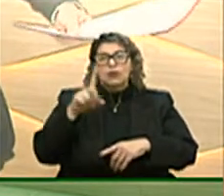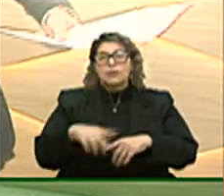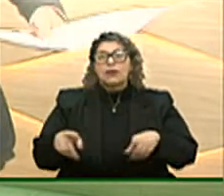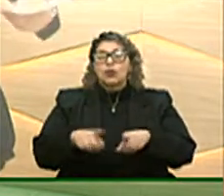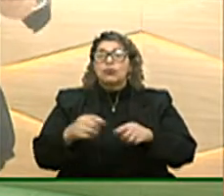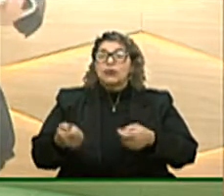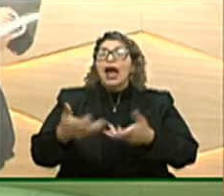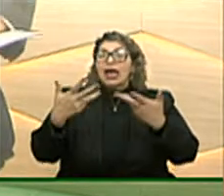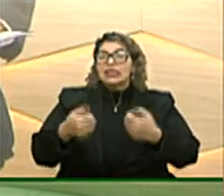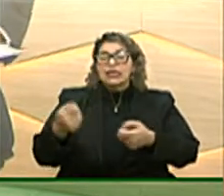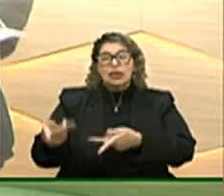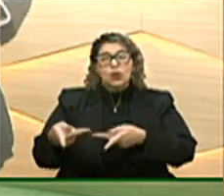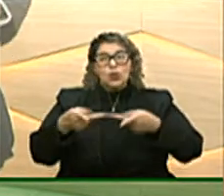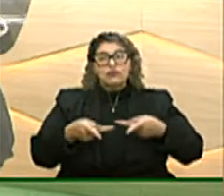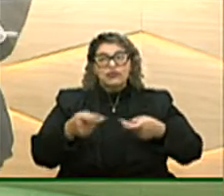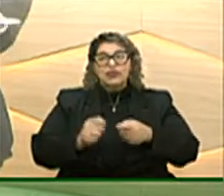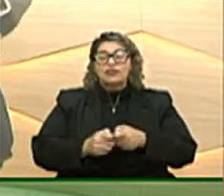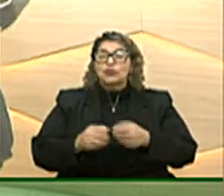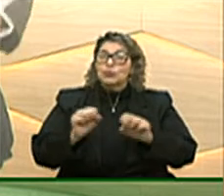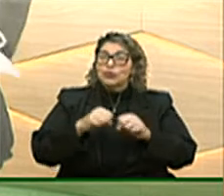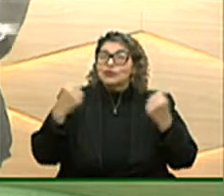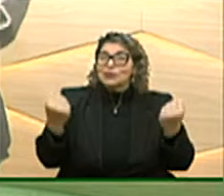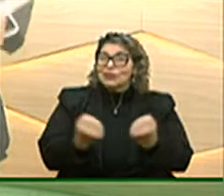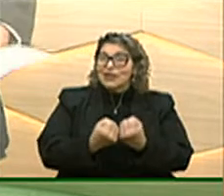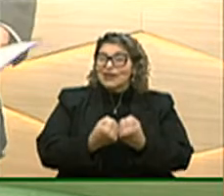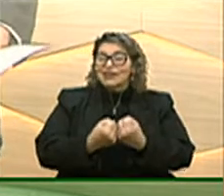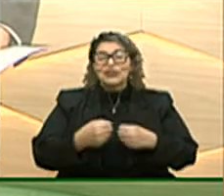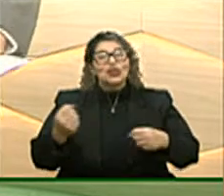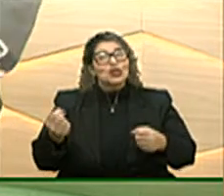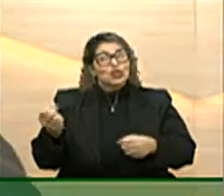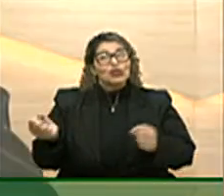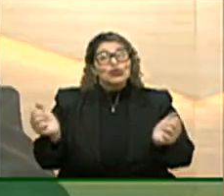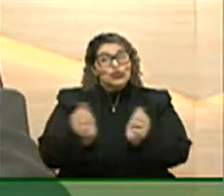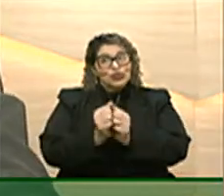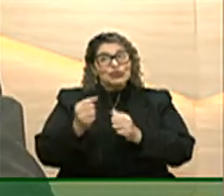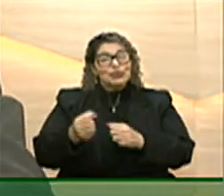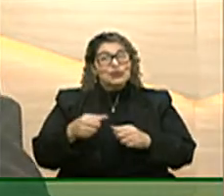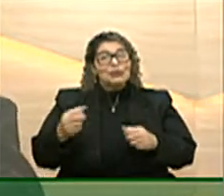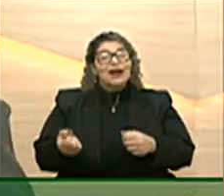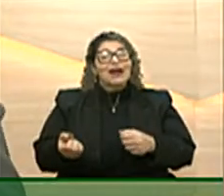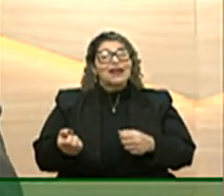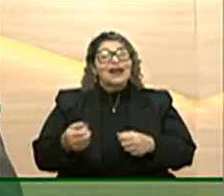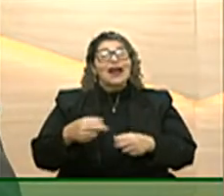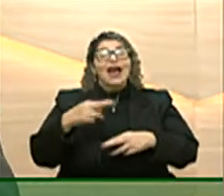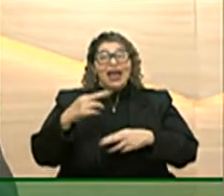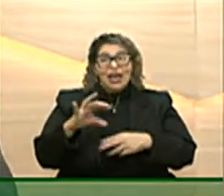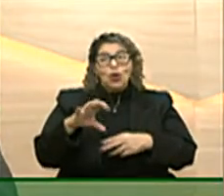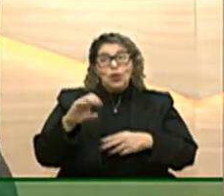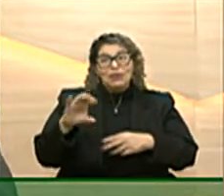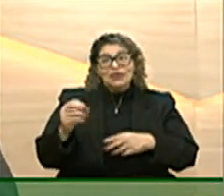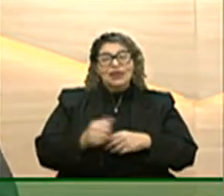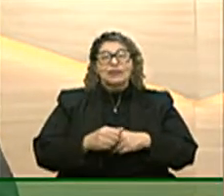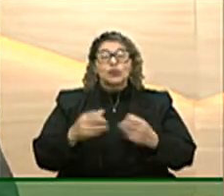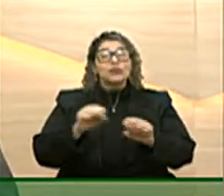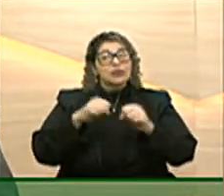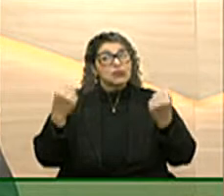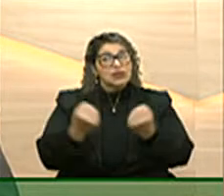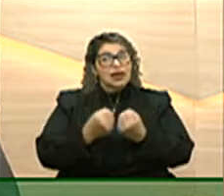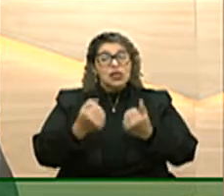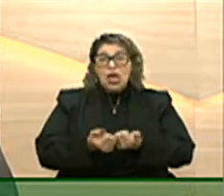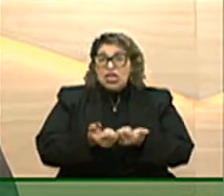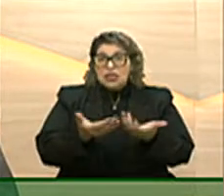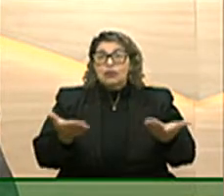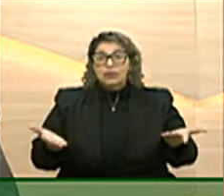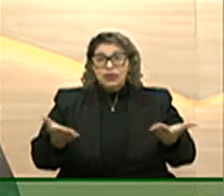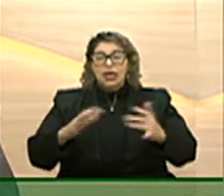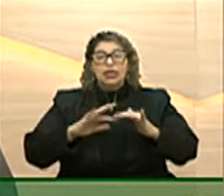por aceitarem o convite para contribuir para o seminário juntos para recomeçar esse seminário importante deixar claro ele vai estar disponível